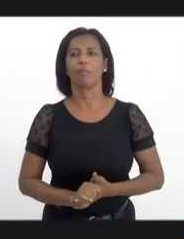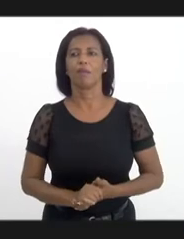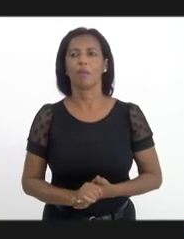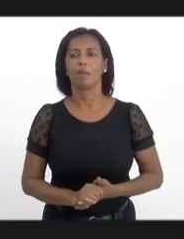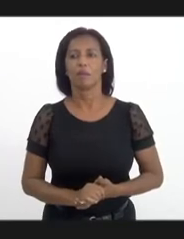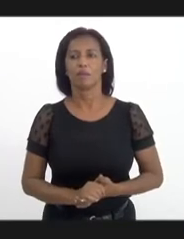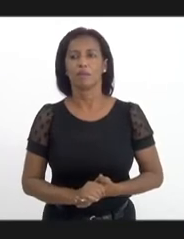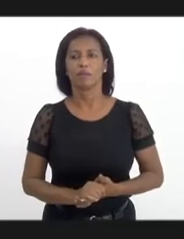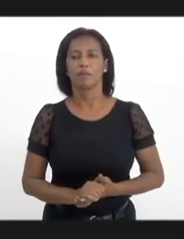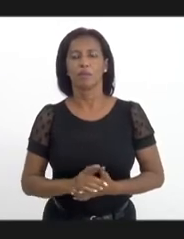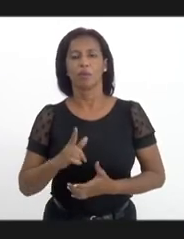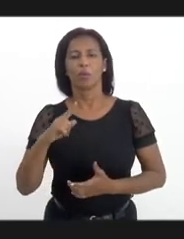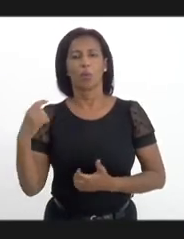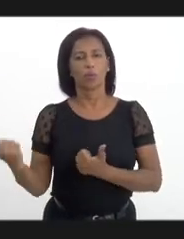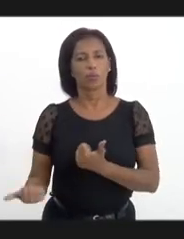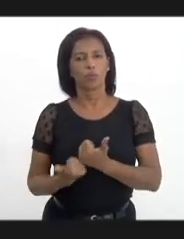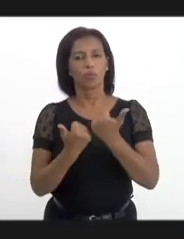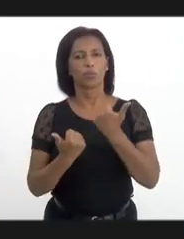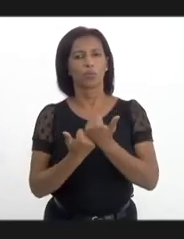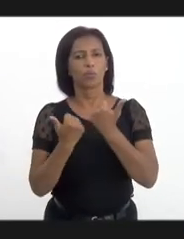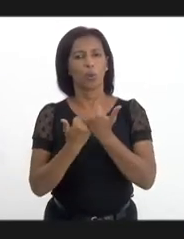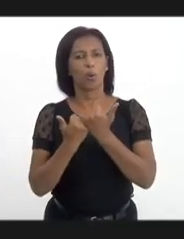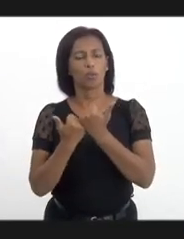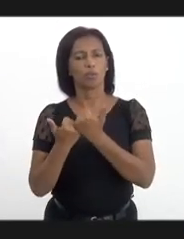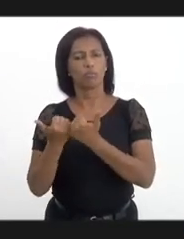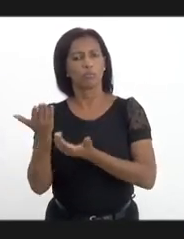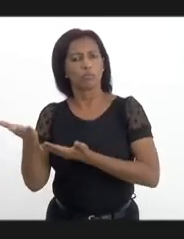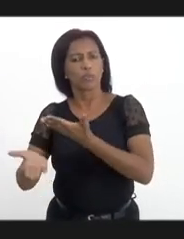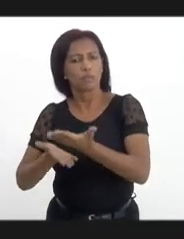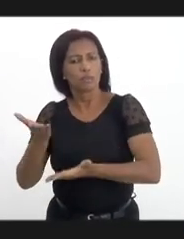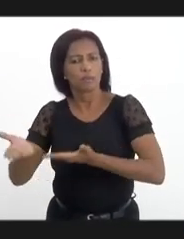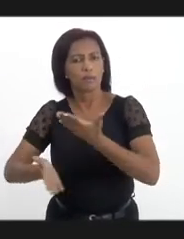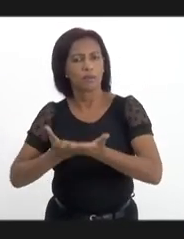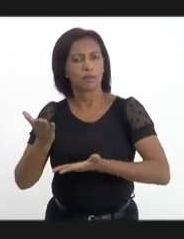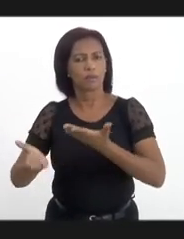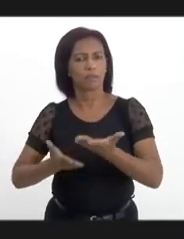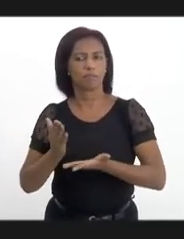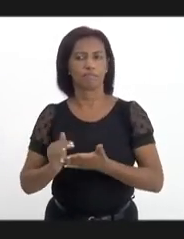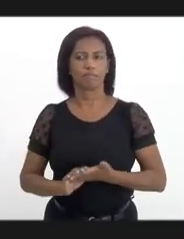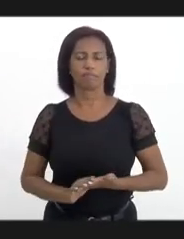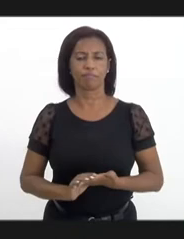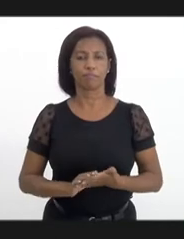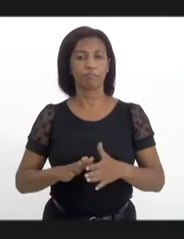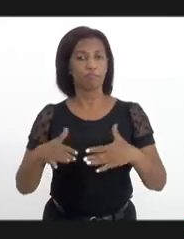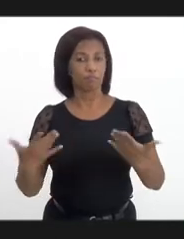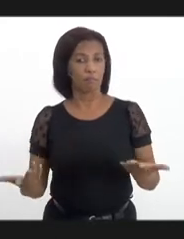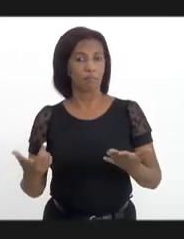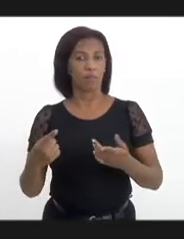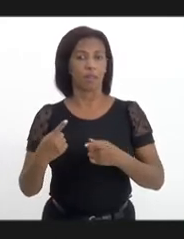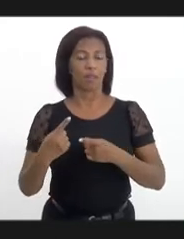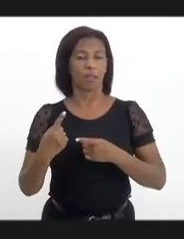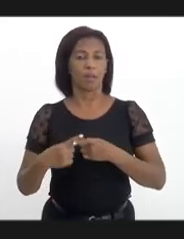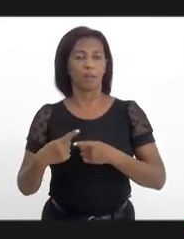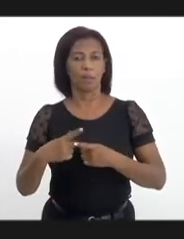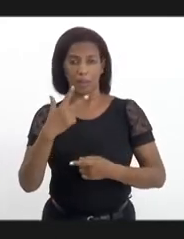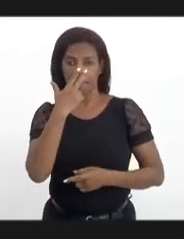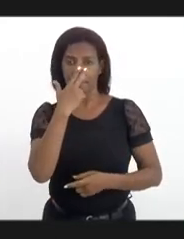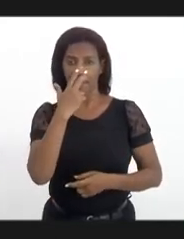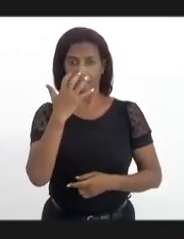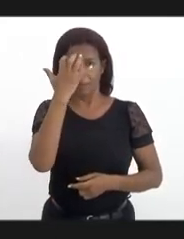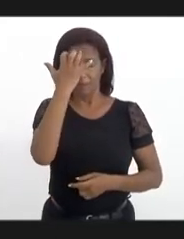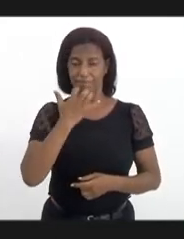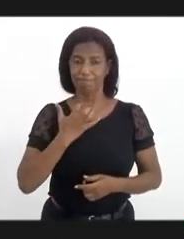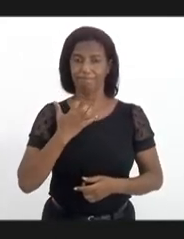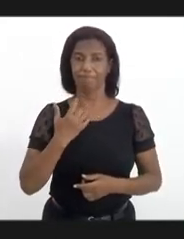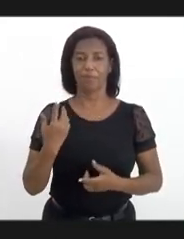um pequeno suporte das comunidades terapêuticas, embora talvez isso não fosse o ideal, mas como a gente diz, são